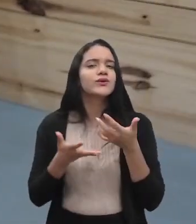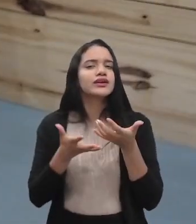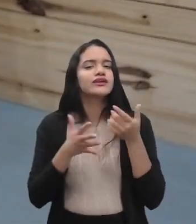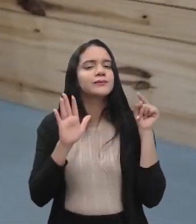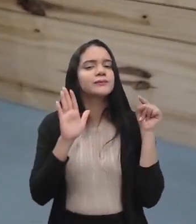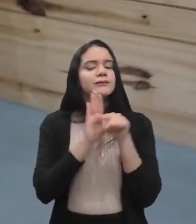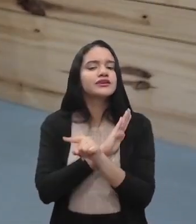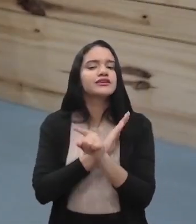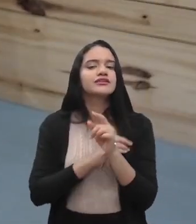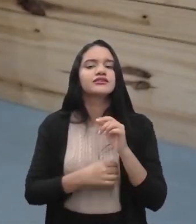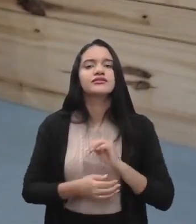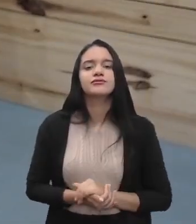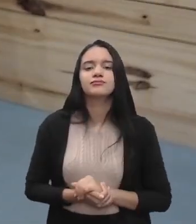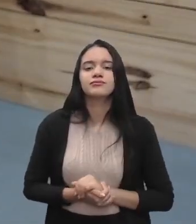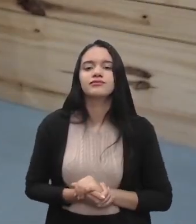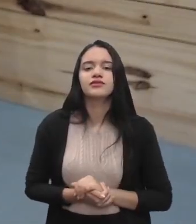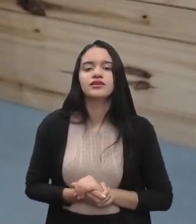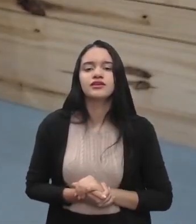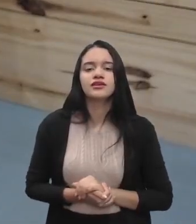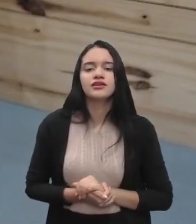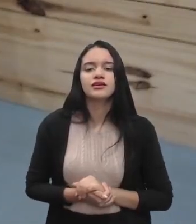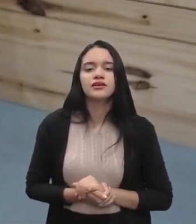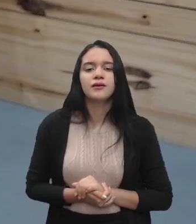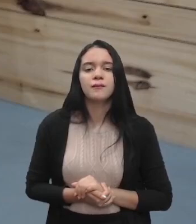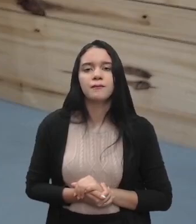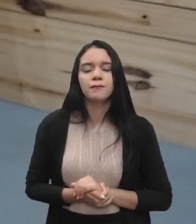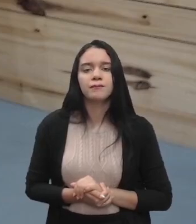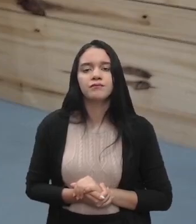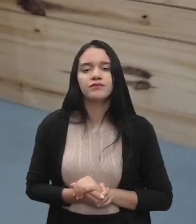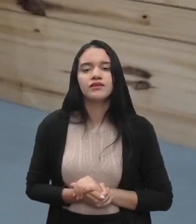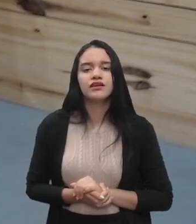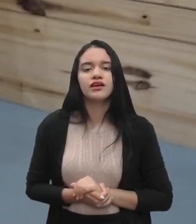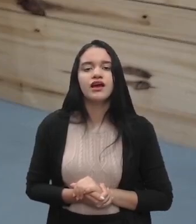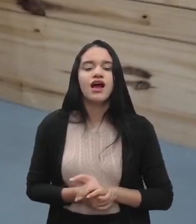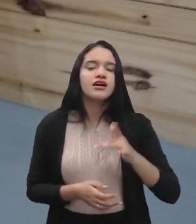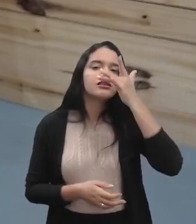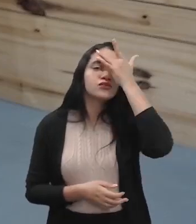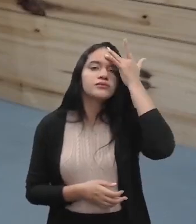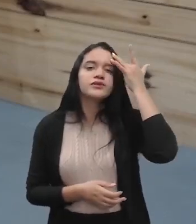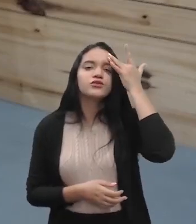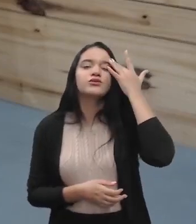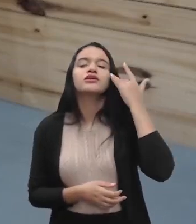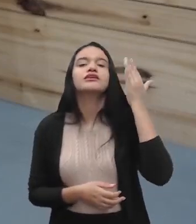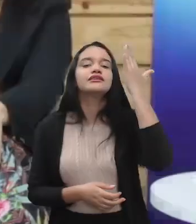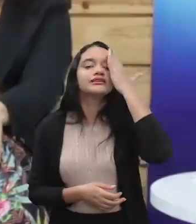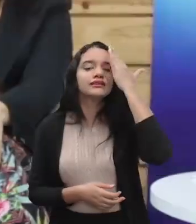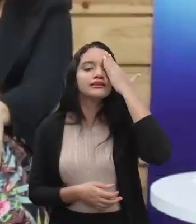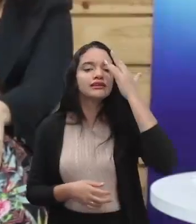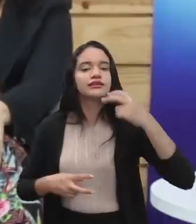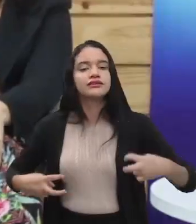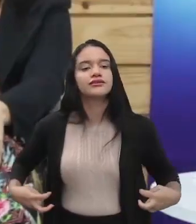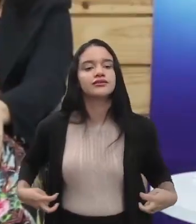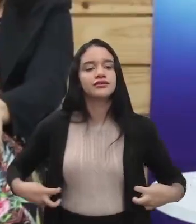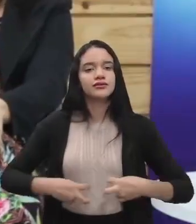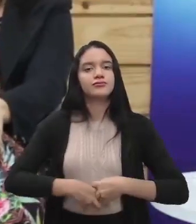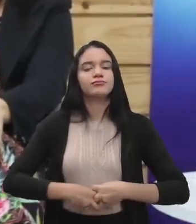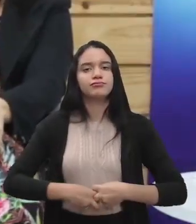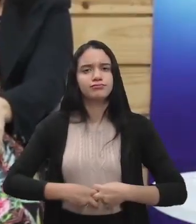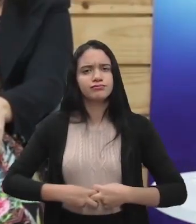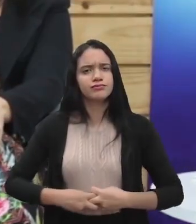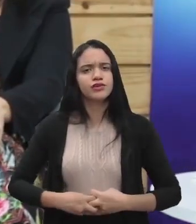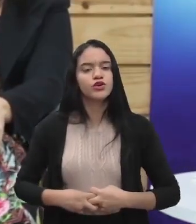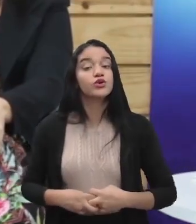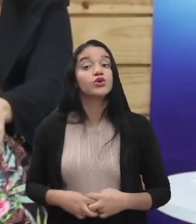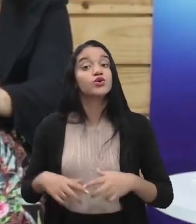ti. Essa questão do ponto fixo que eu queria que tu falasse, para que as pessoas entendam que o cinto de segurança tem que ser colocado, amarrado no